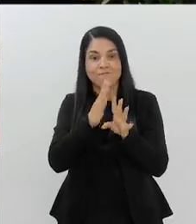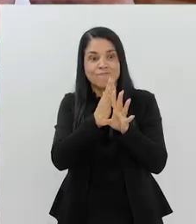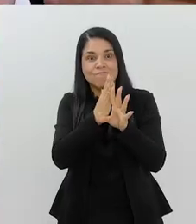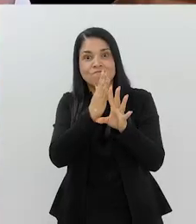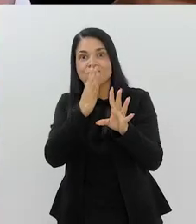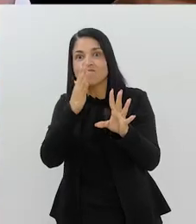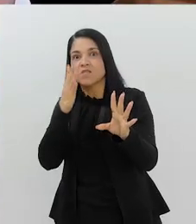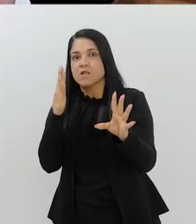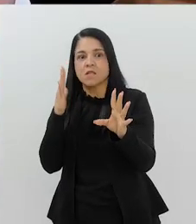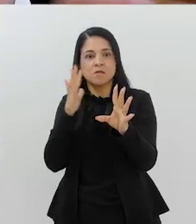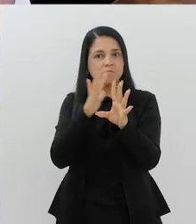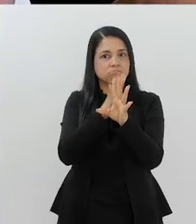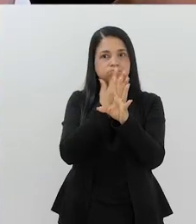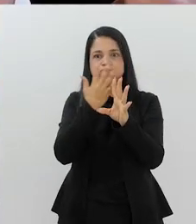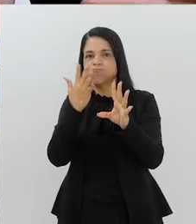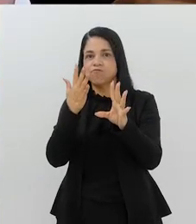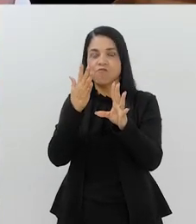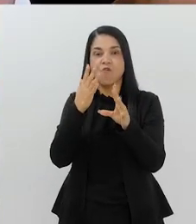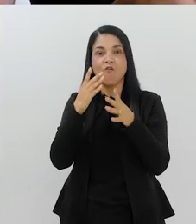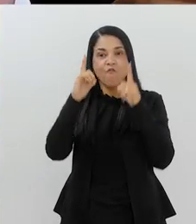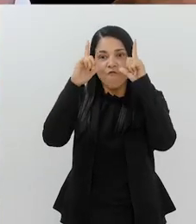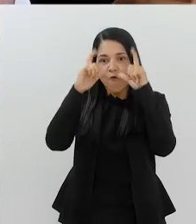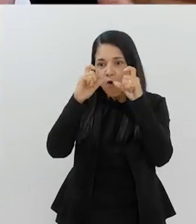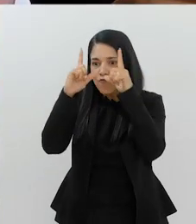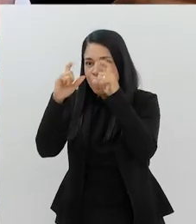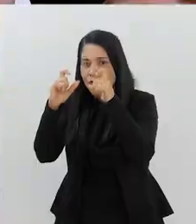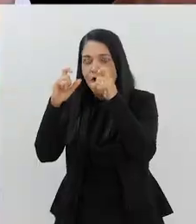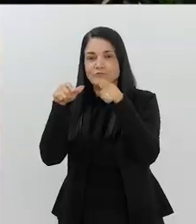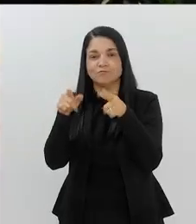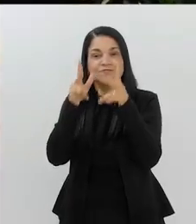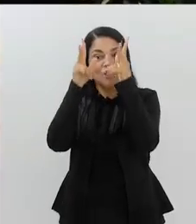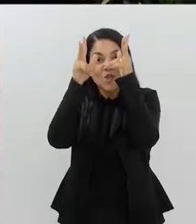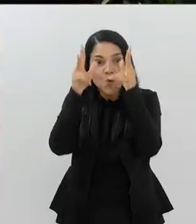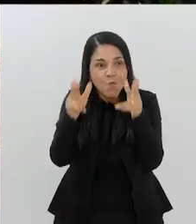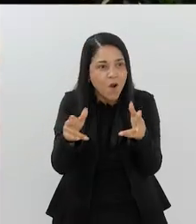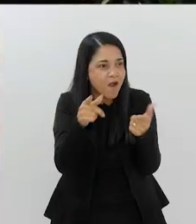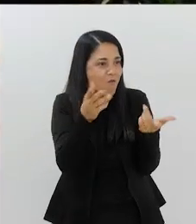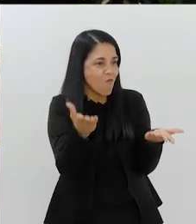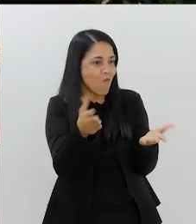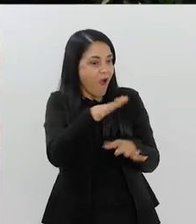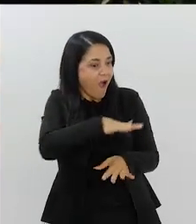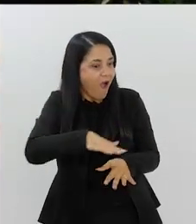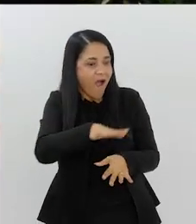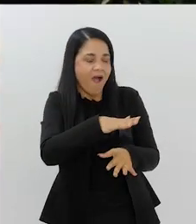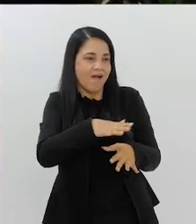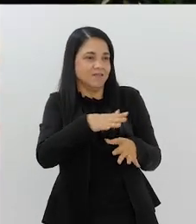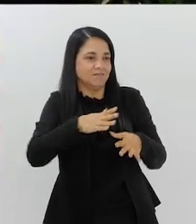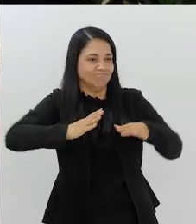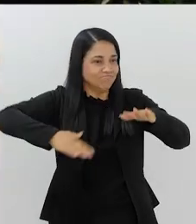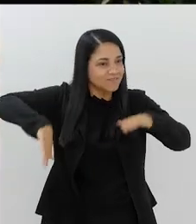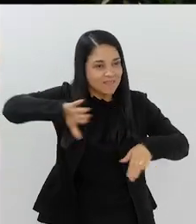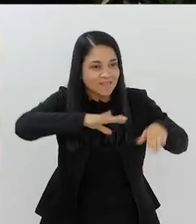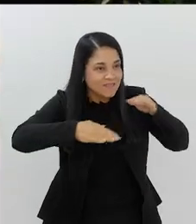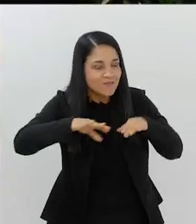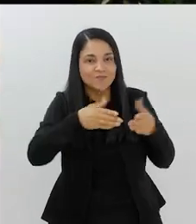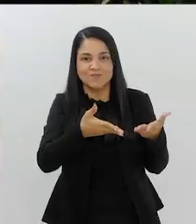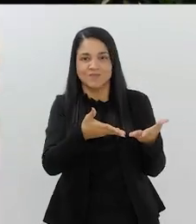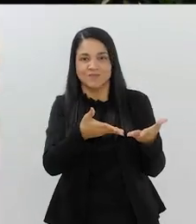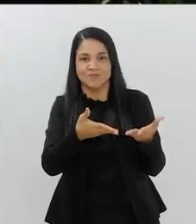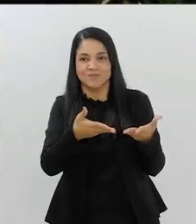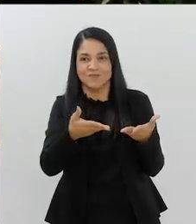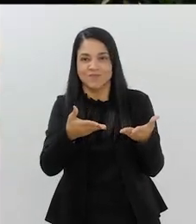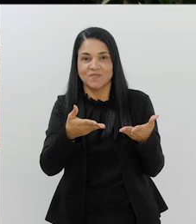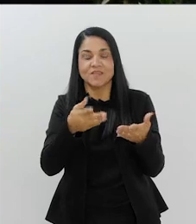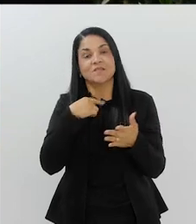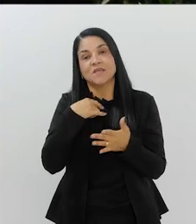fazia a fila. A pessoa está querendo tirar foto, assinatura. Então, você é a mesma situação na tua área. Então, você, como,